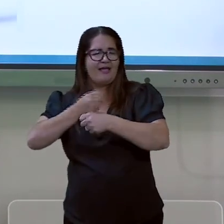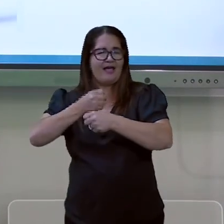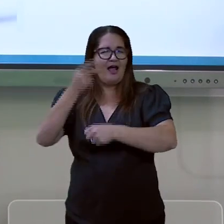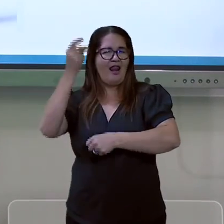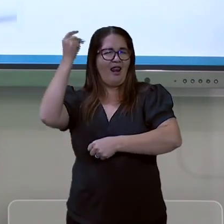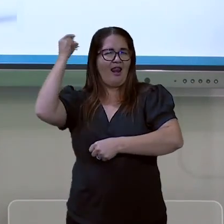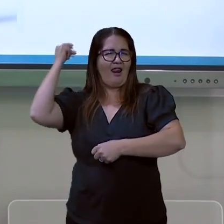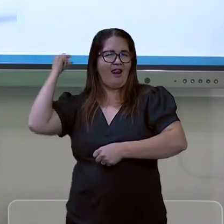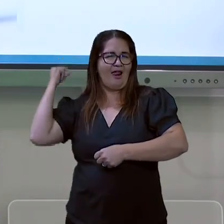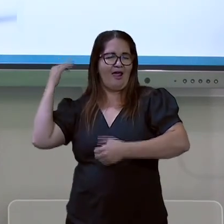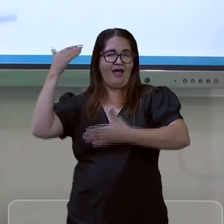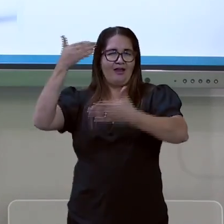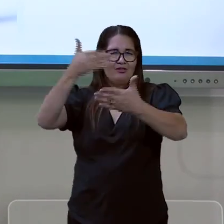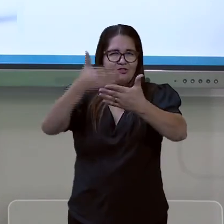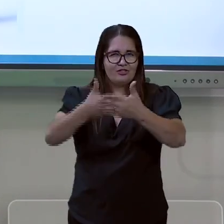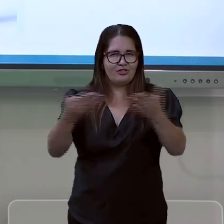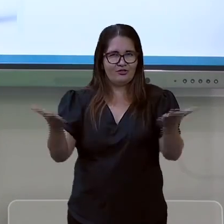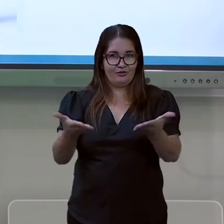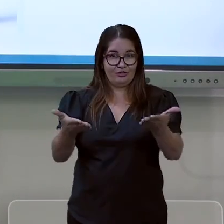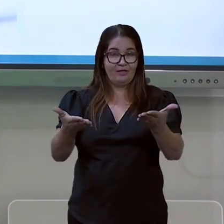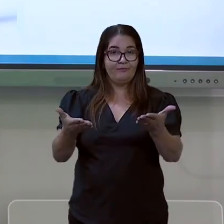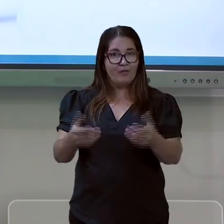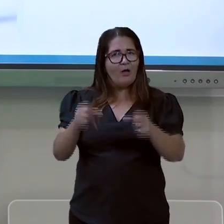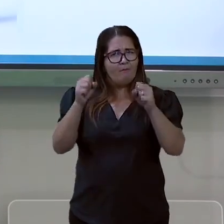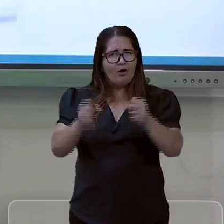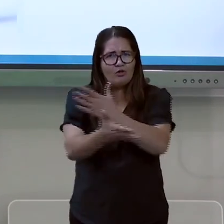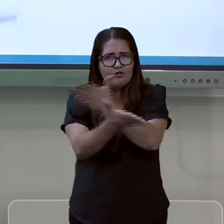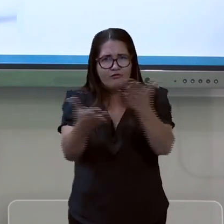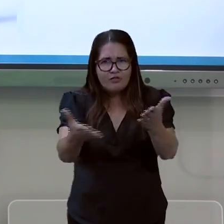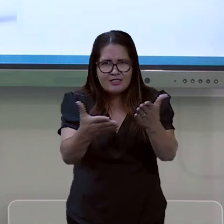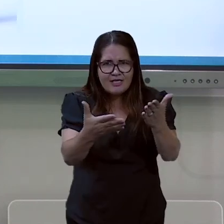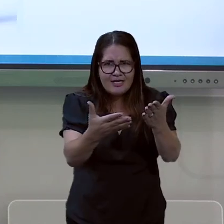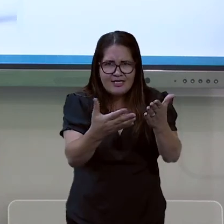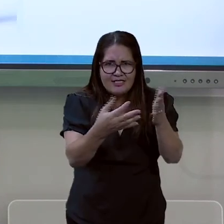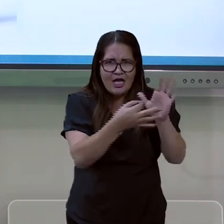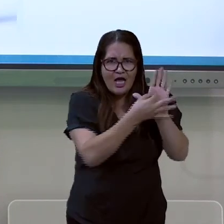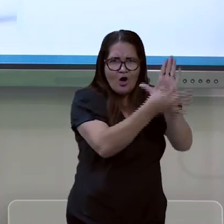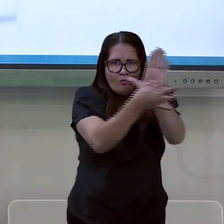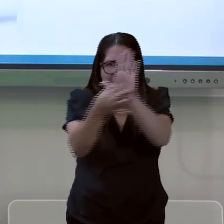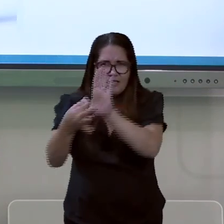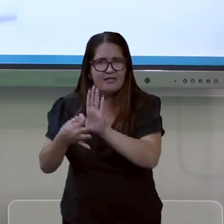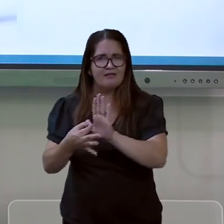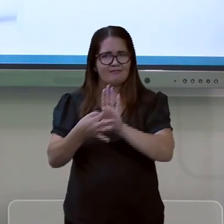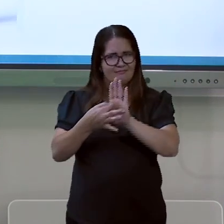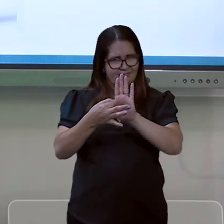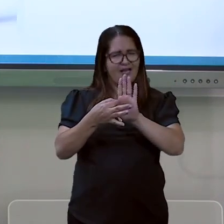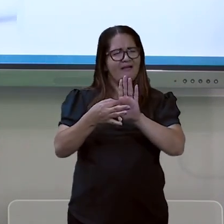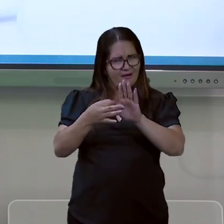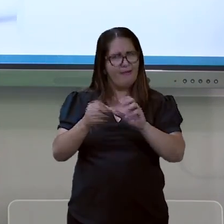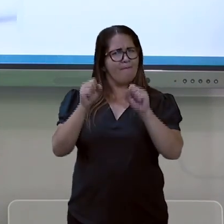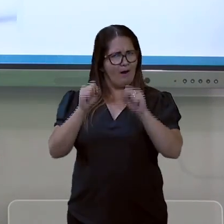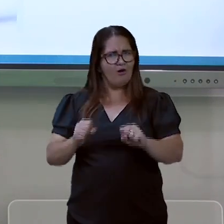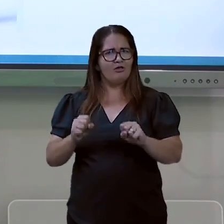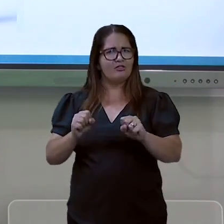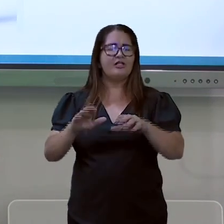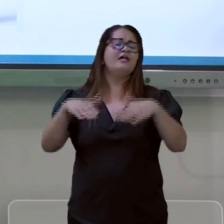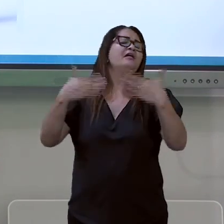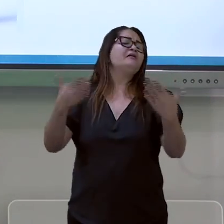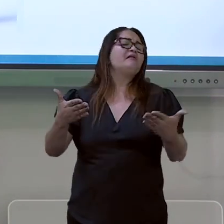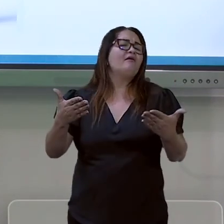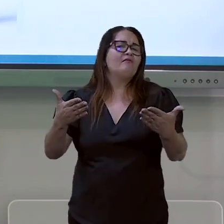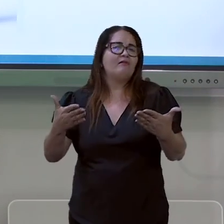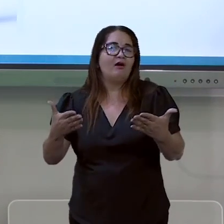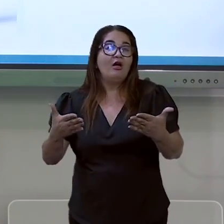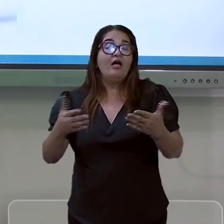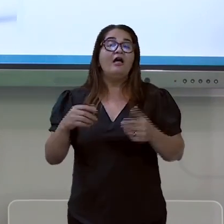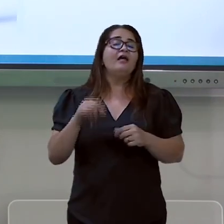palpite aí de casa para saber quem é o maior campeão dessa história, de 100 anos de tradição.